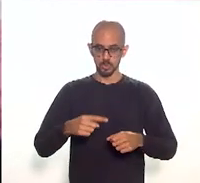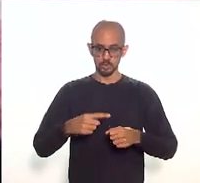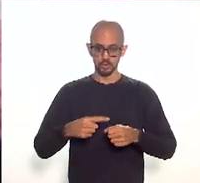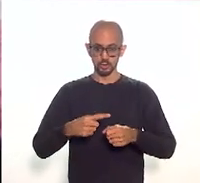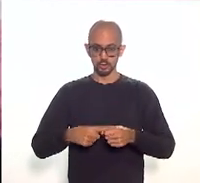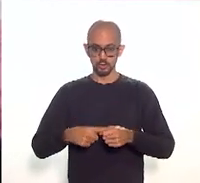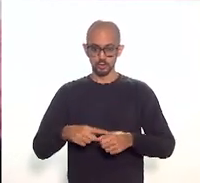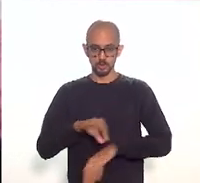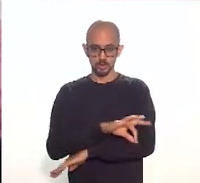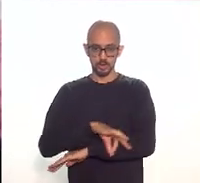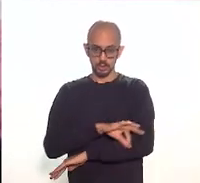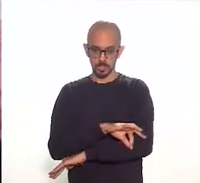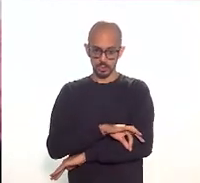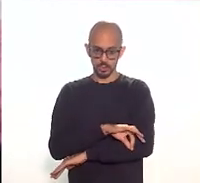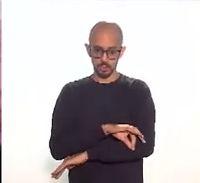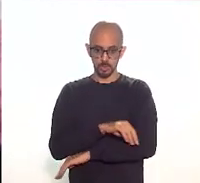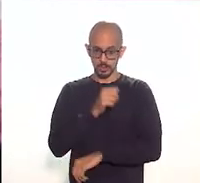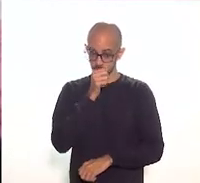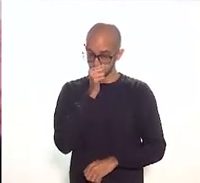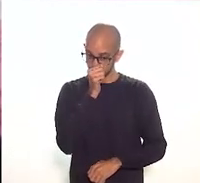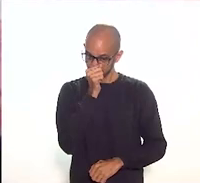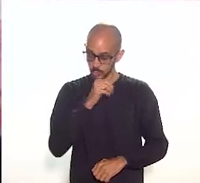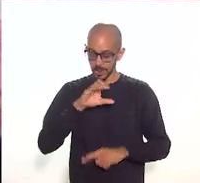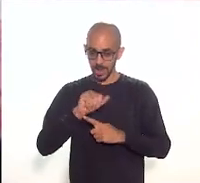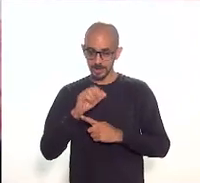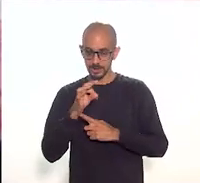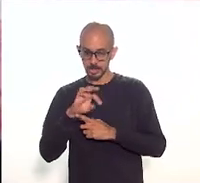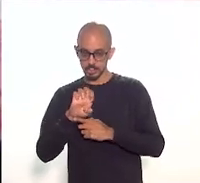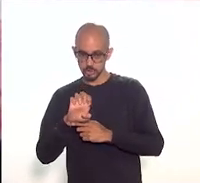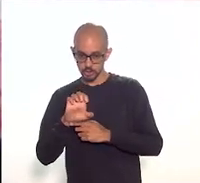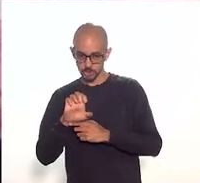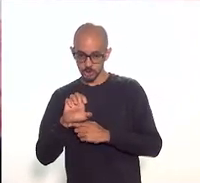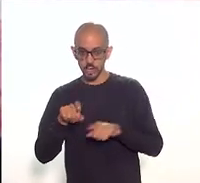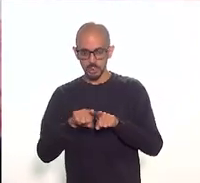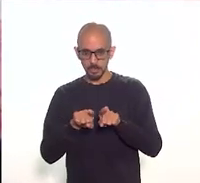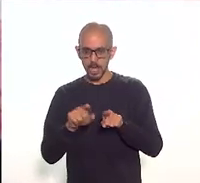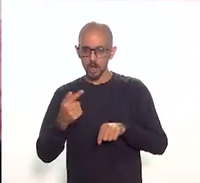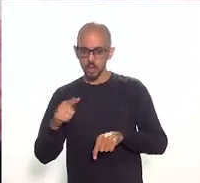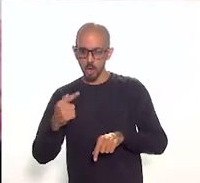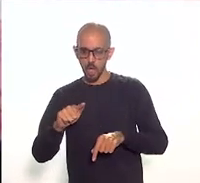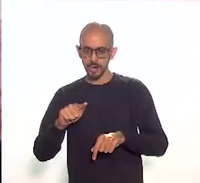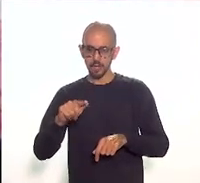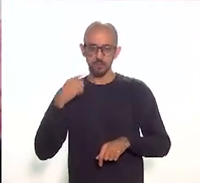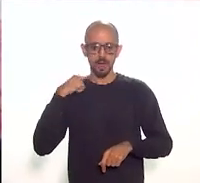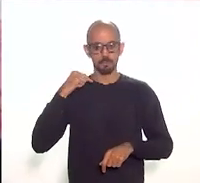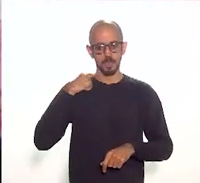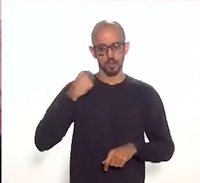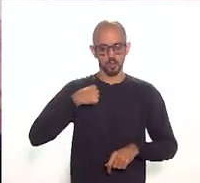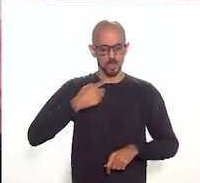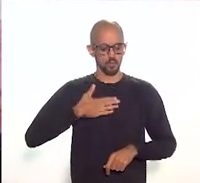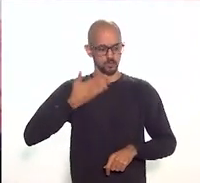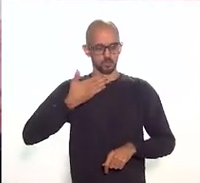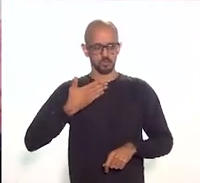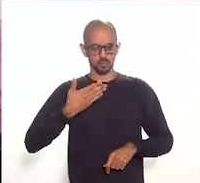da Glória, Capete e Flamengo. Confesso que, num primeiro momento, fiquei atônico,